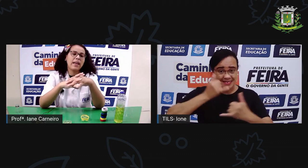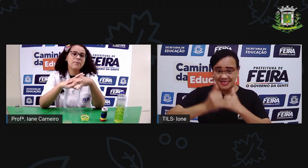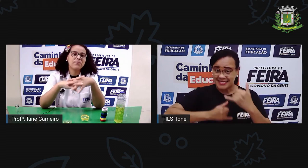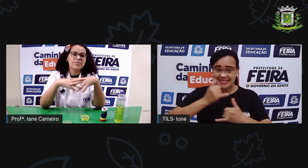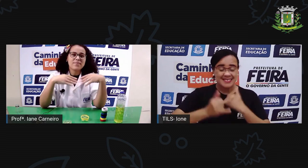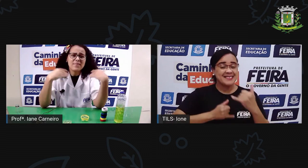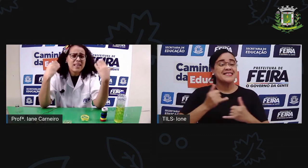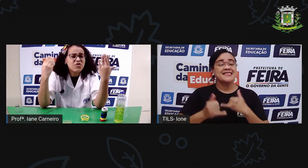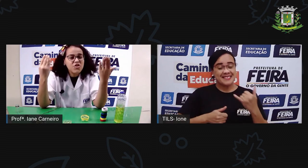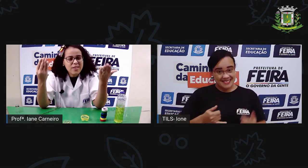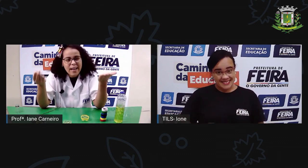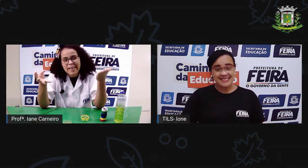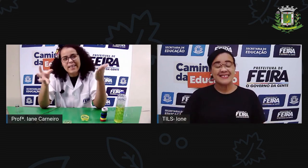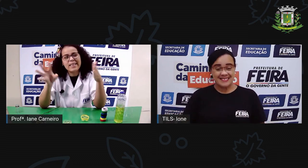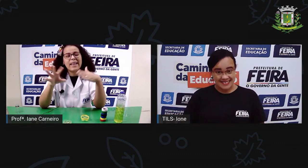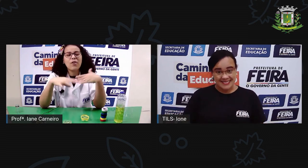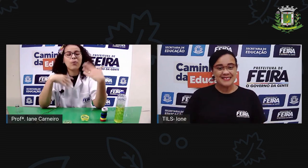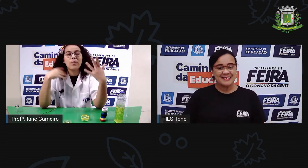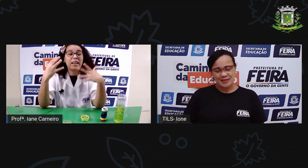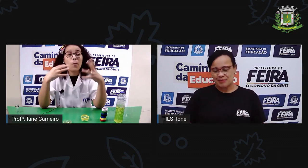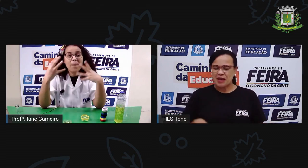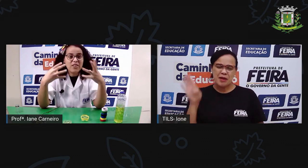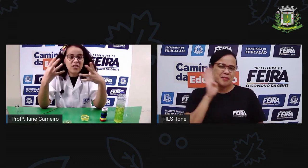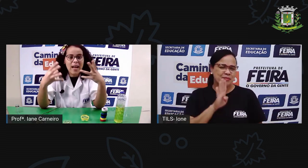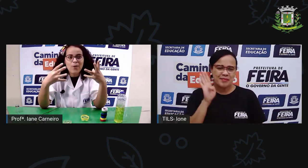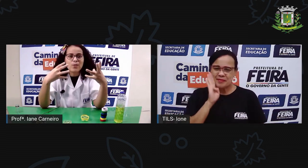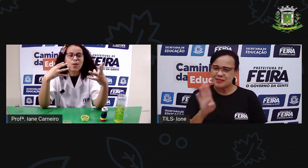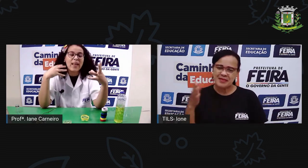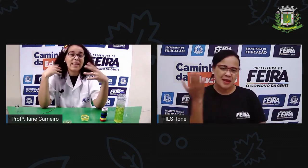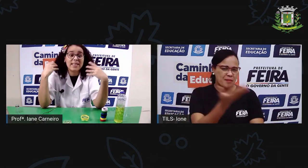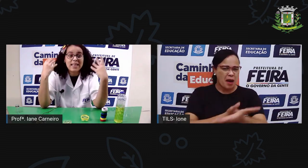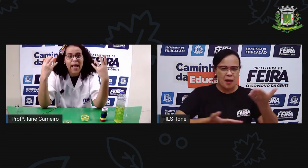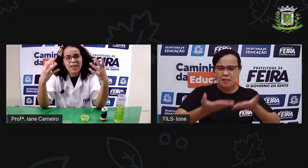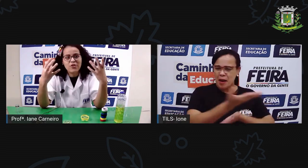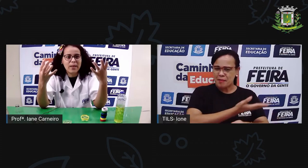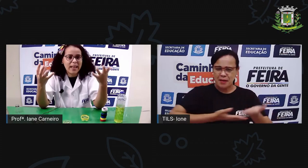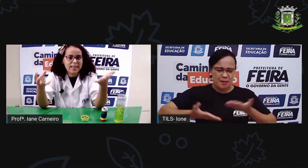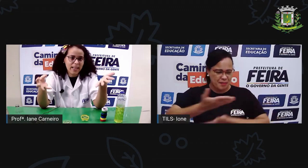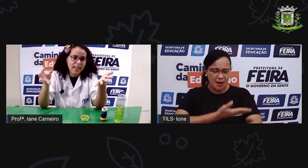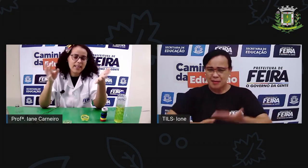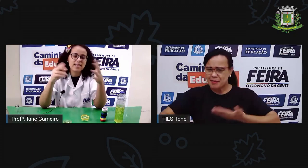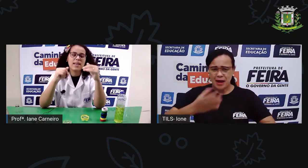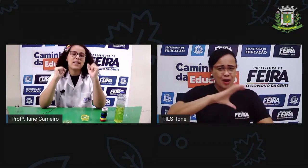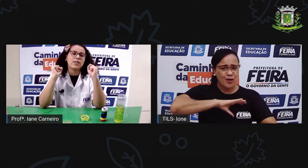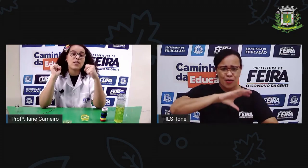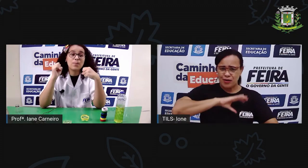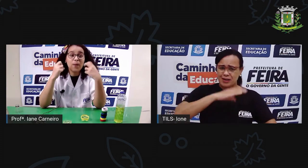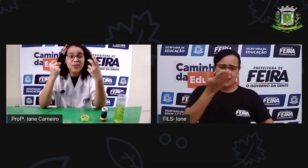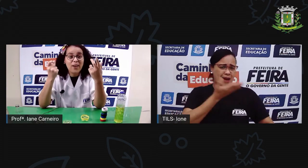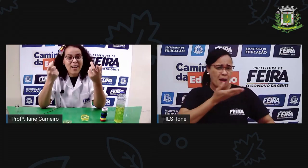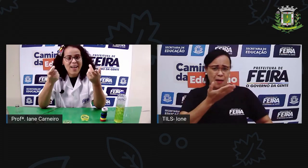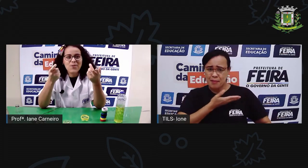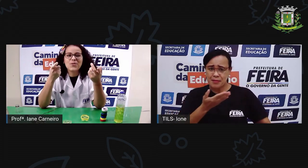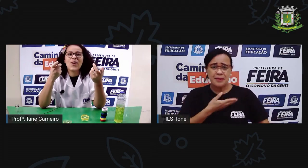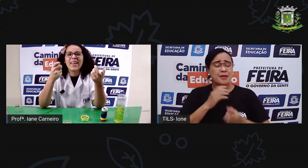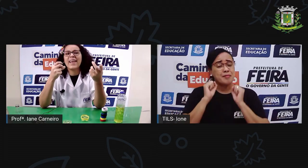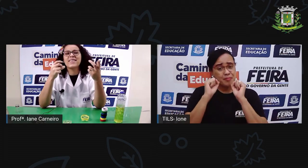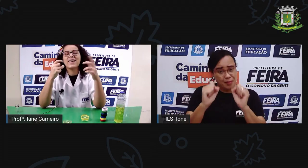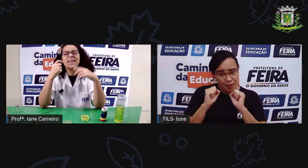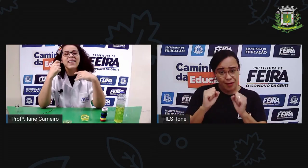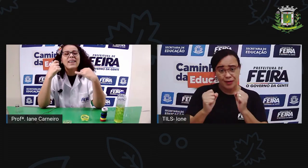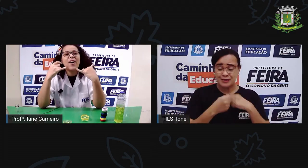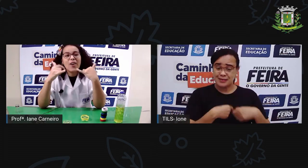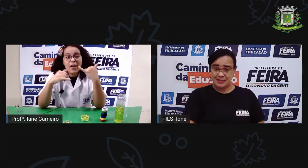distrair, né? Compartilhar com os colegas ideias de brincadeiras. Então, vocês podem falar com os